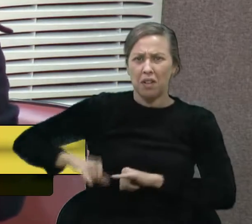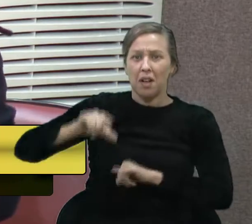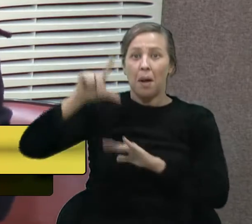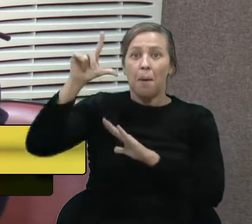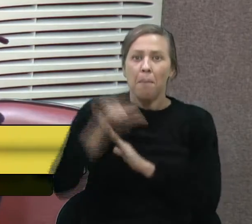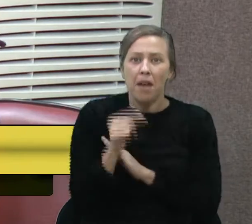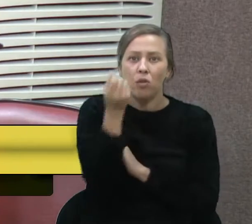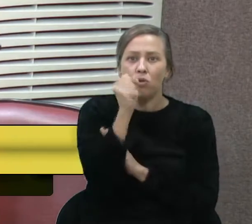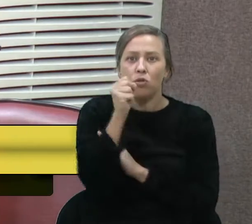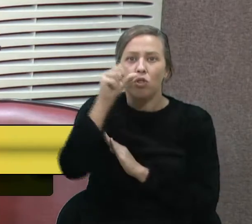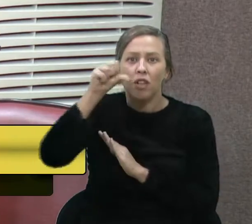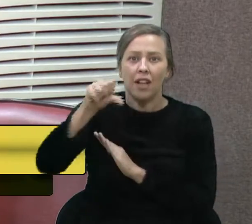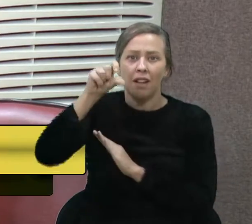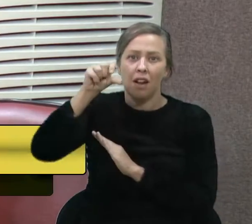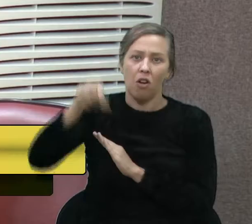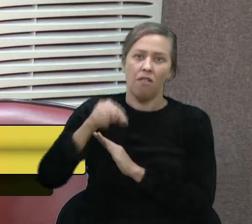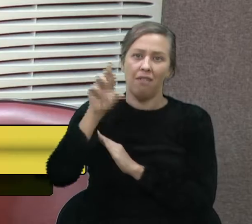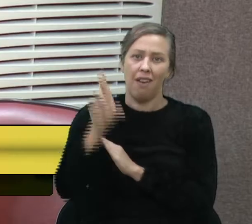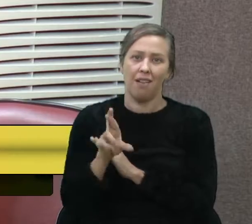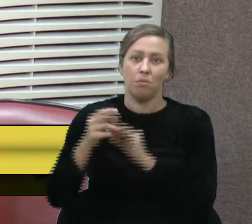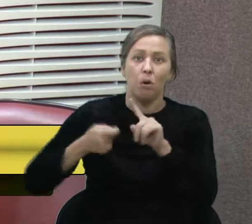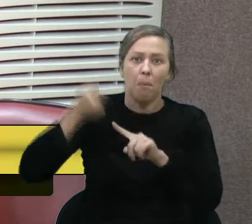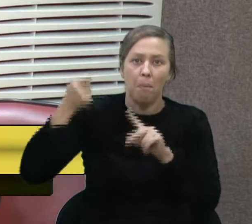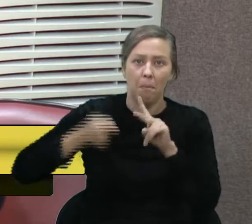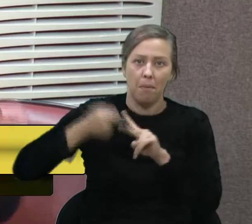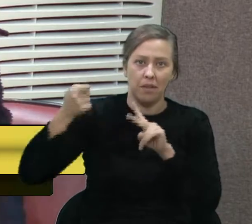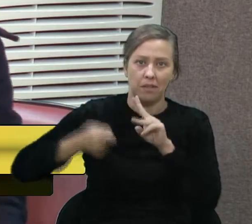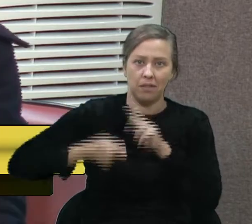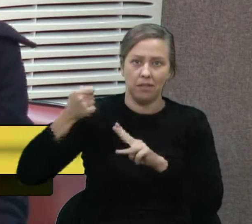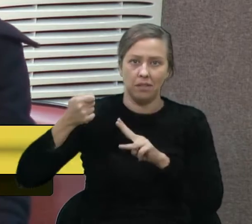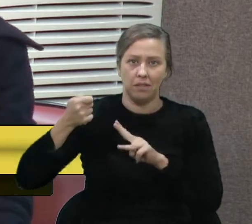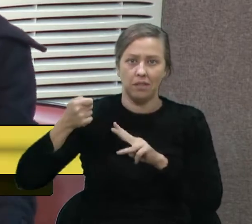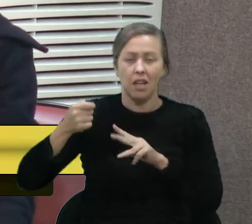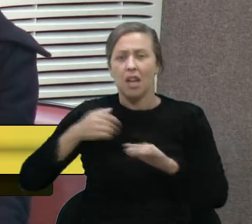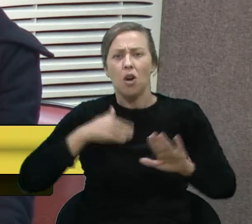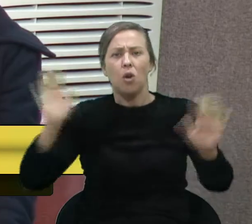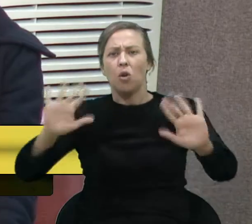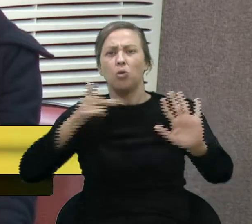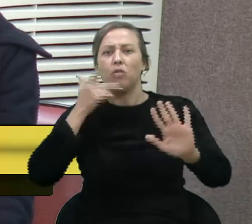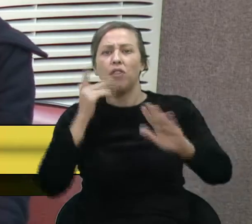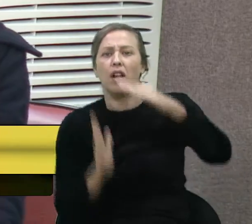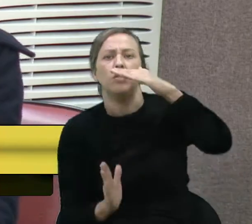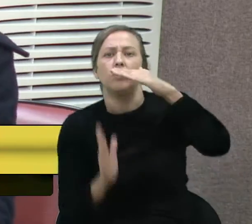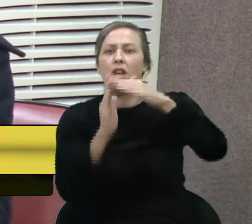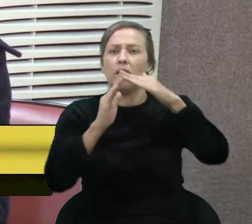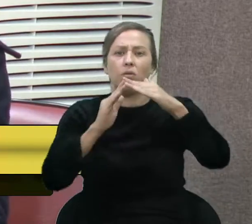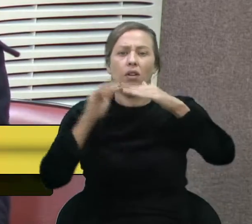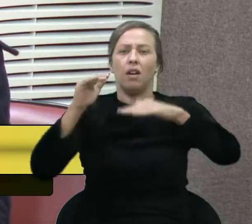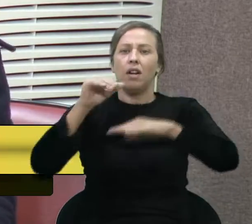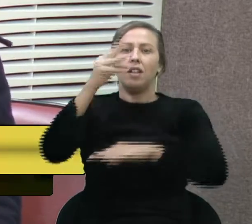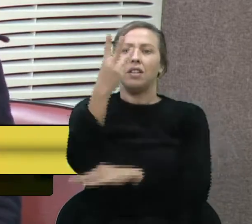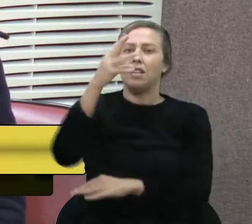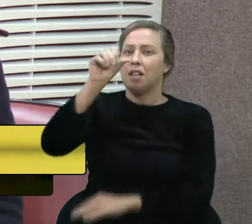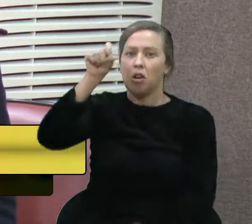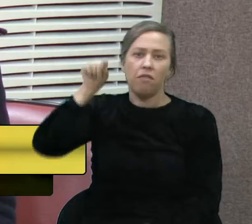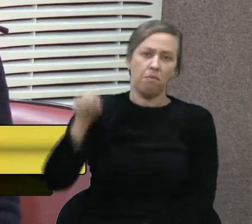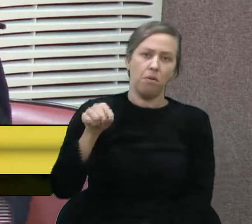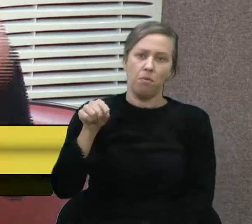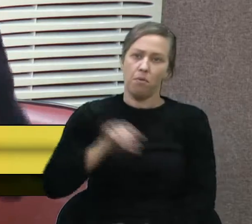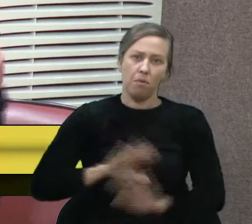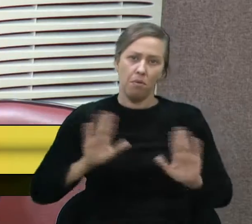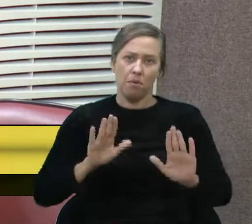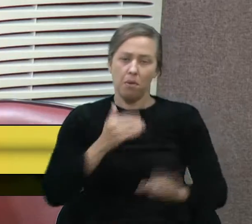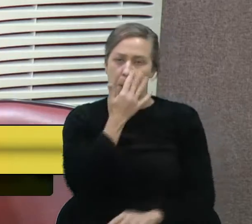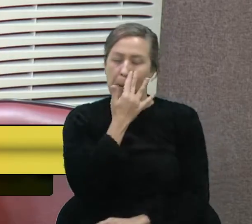R$ 89,00 mensais. Eu não estou falando de um teto constitucional de R$ 39.000,00.